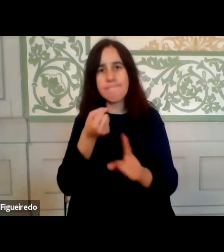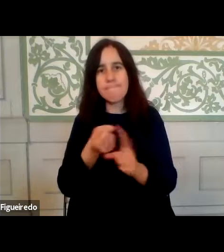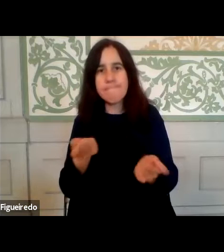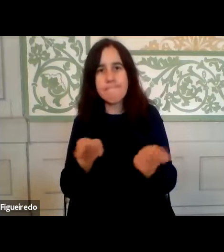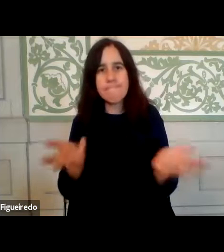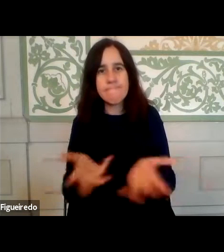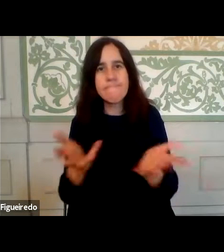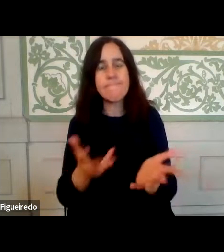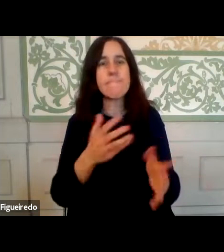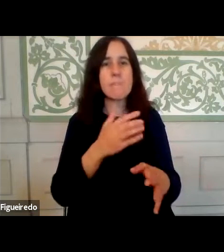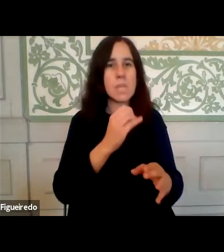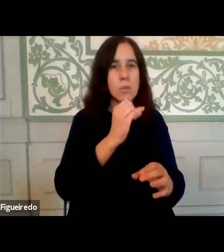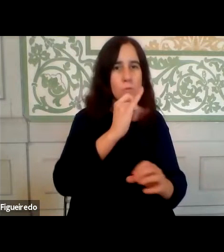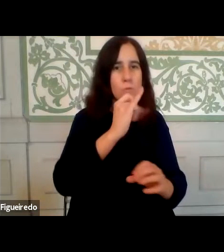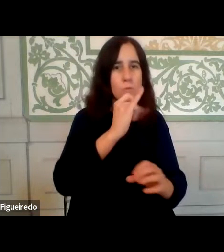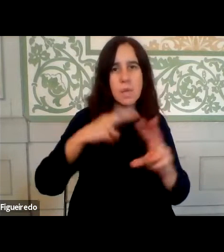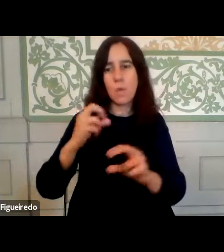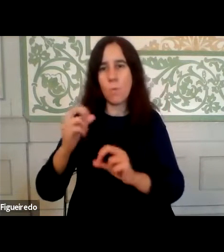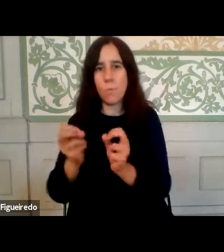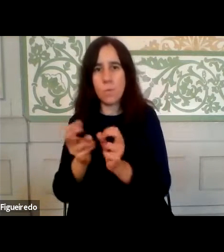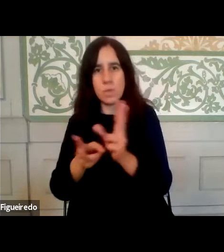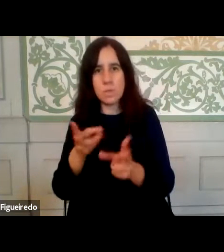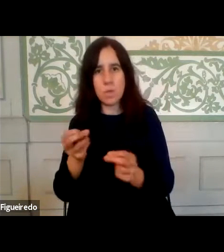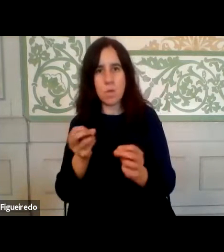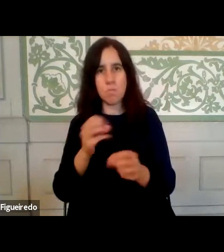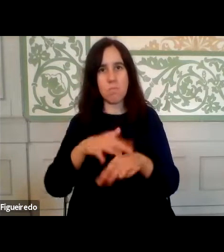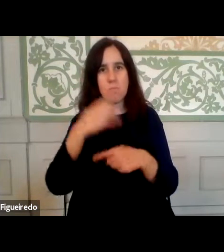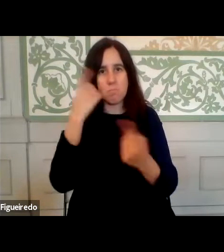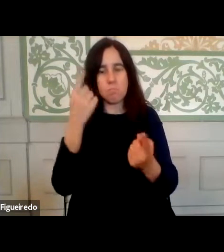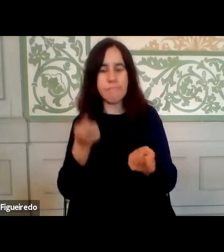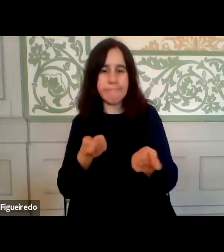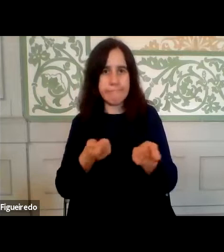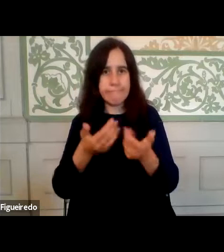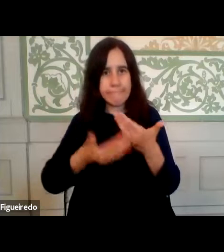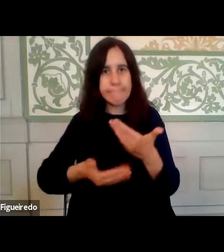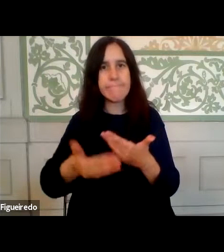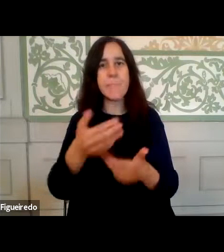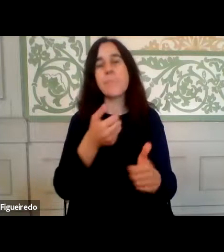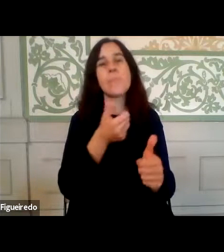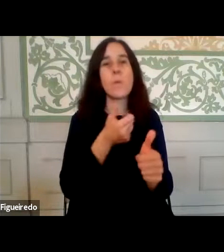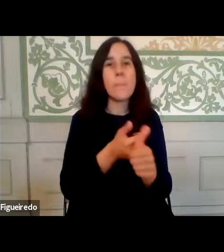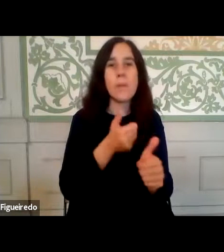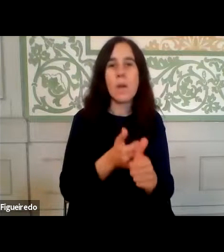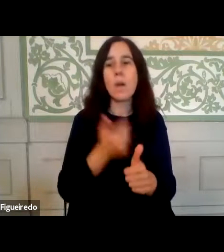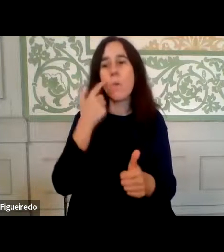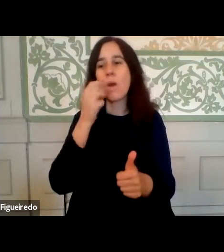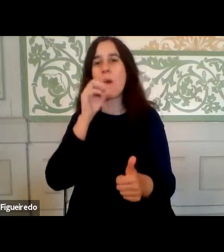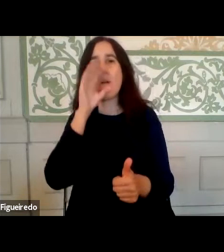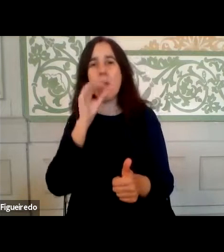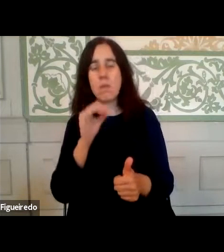inovação e a modernização administrativa é aquilo que nós iremos promover, acompanhar, experimentar,